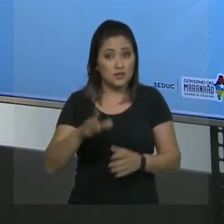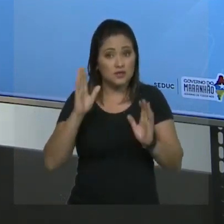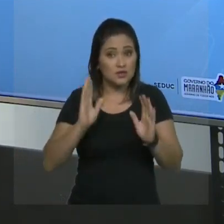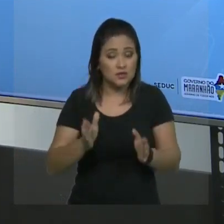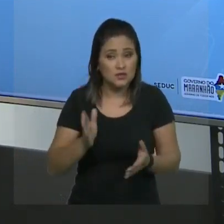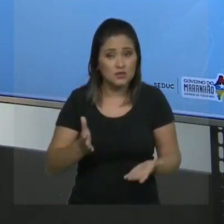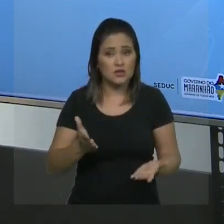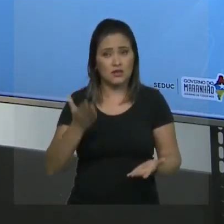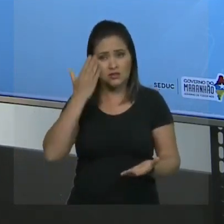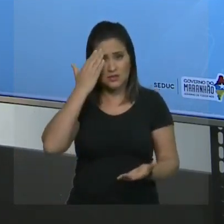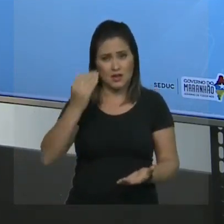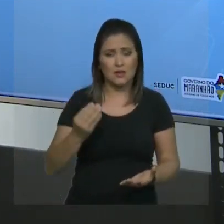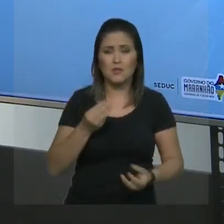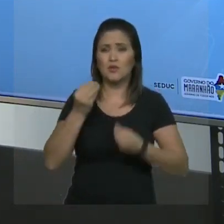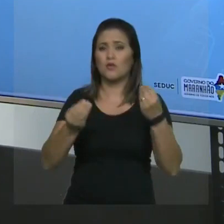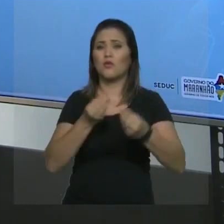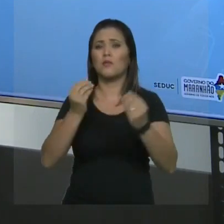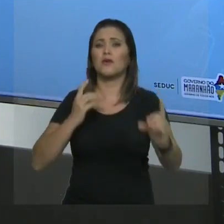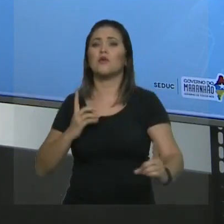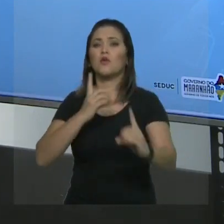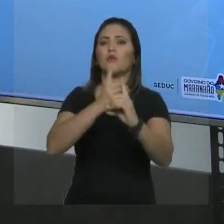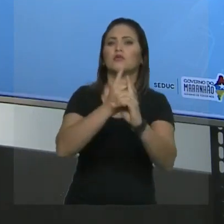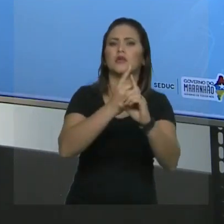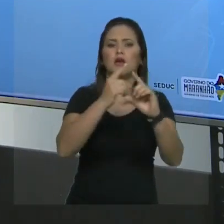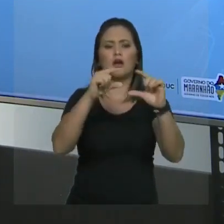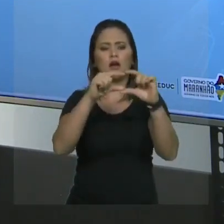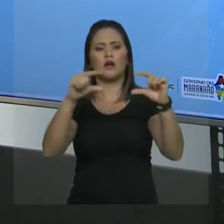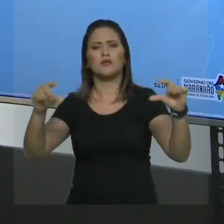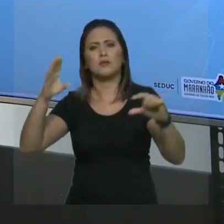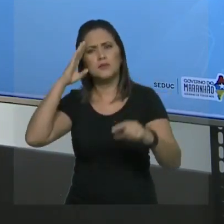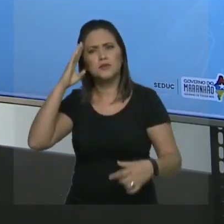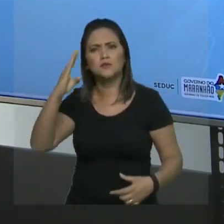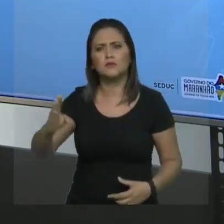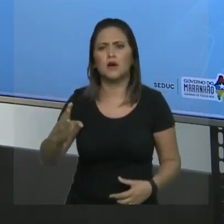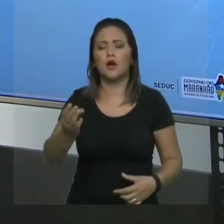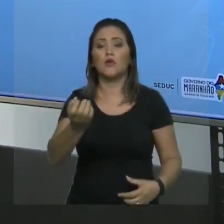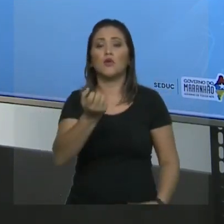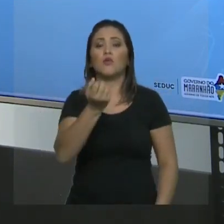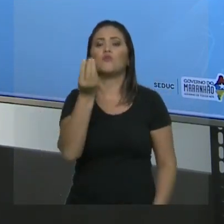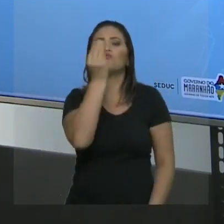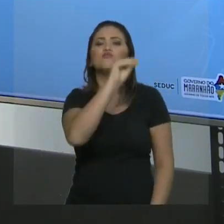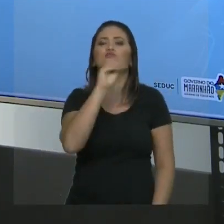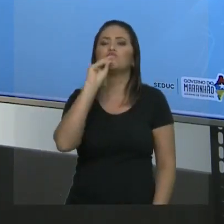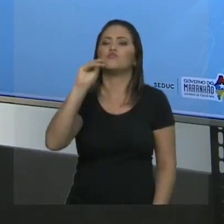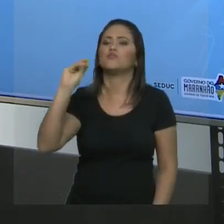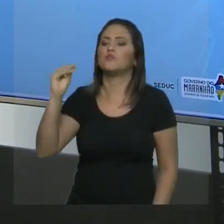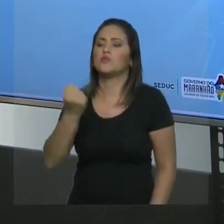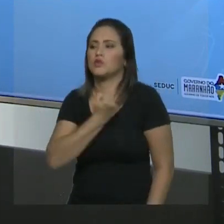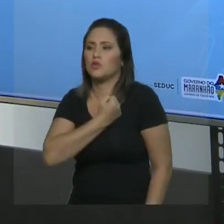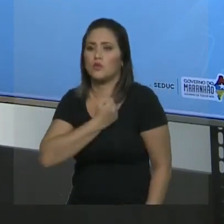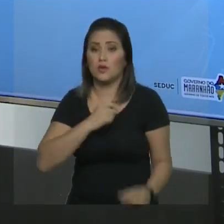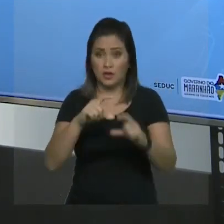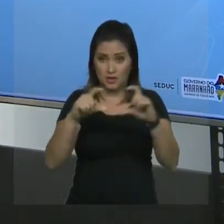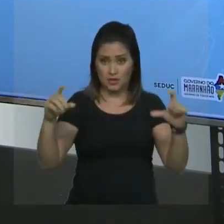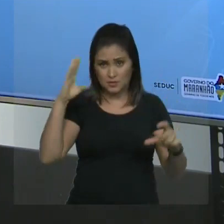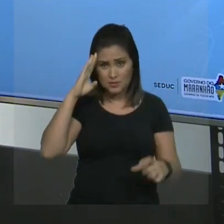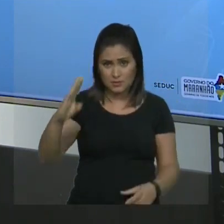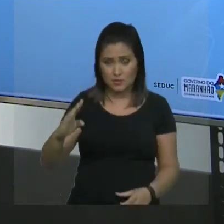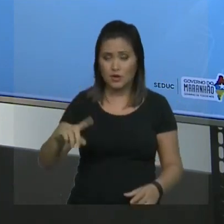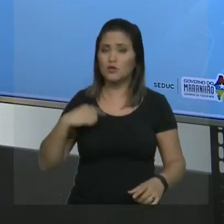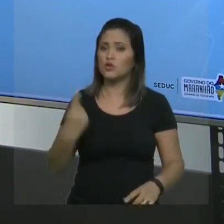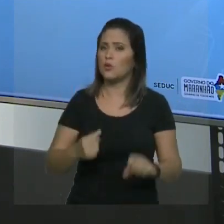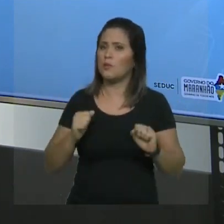identificação da cadeia principal e numeração da cadeia principal, ok? Nós já podemos utilizar esses dois